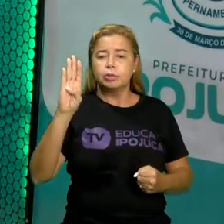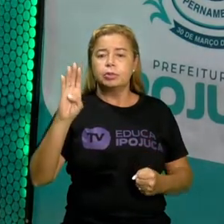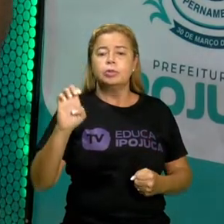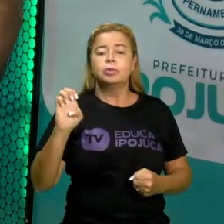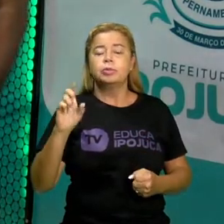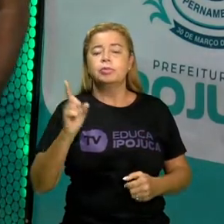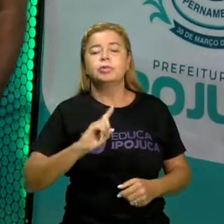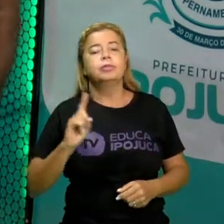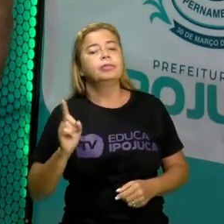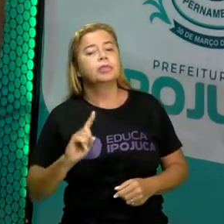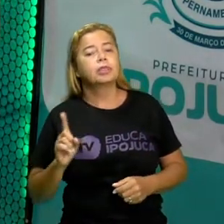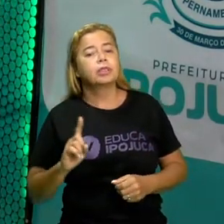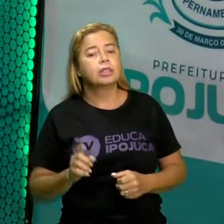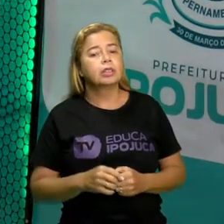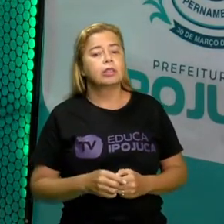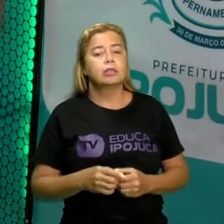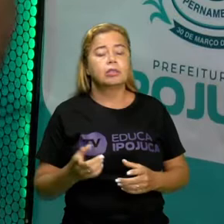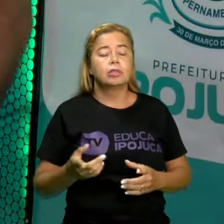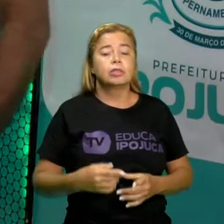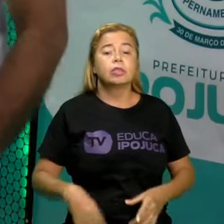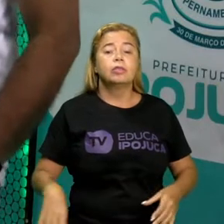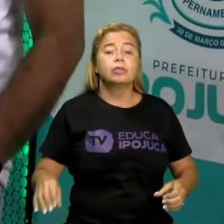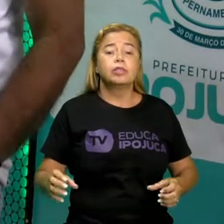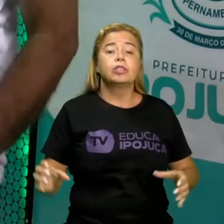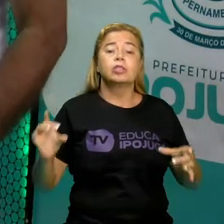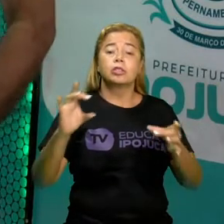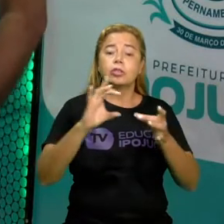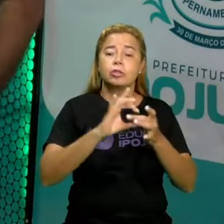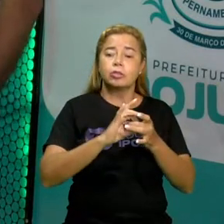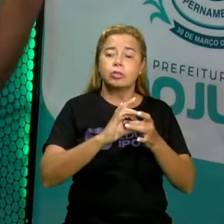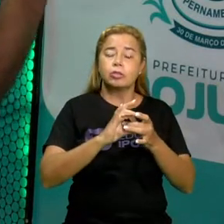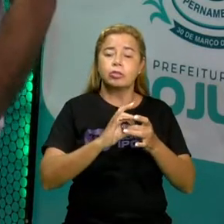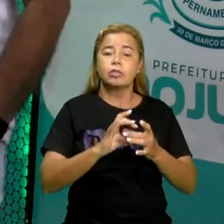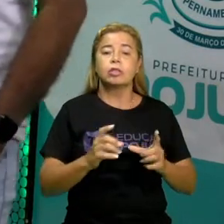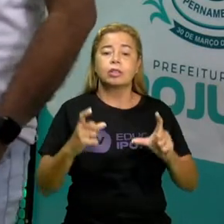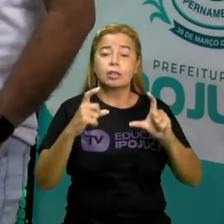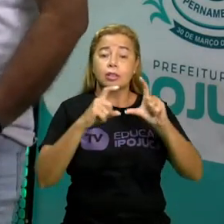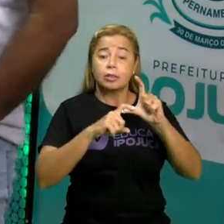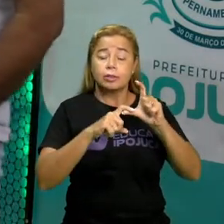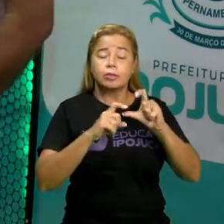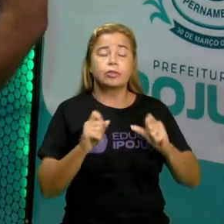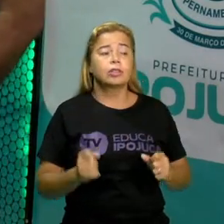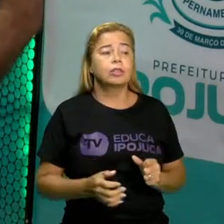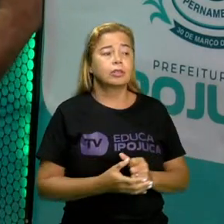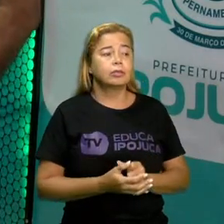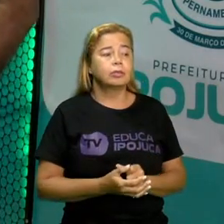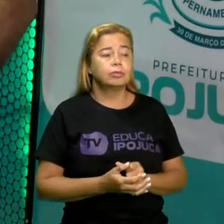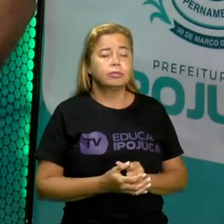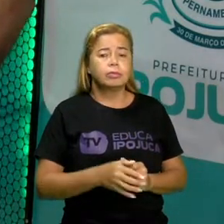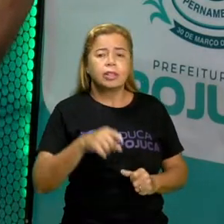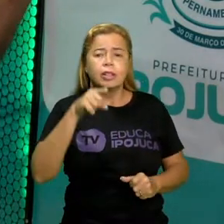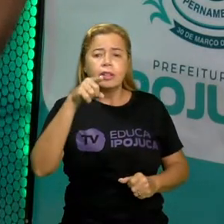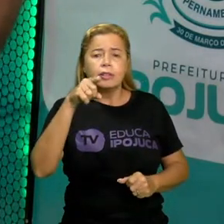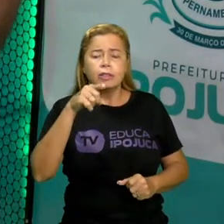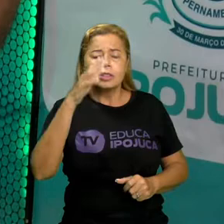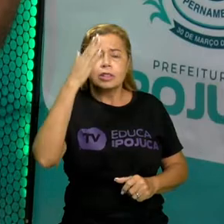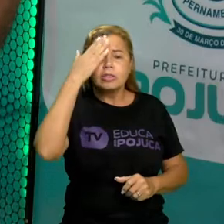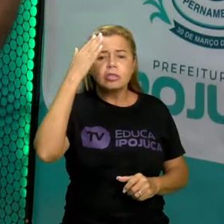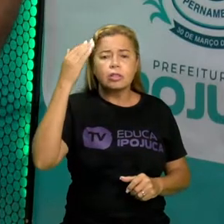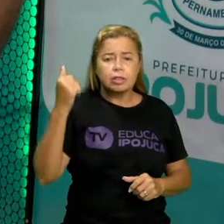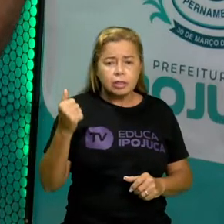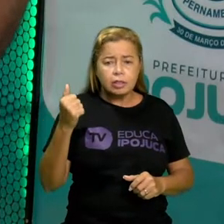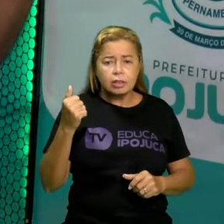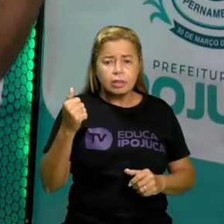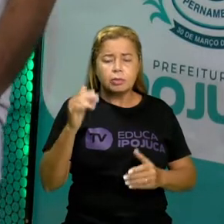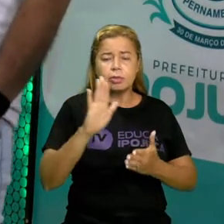conjugar o verbo to be. Vocês lembram qual é a tradução de cada um deles?